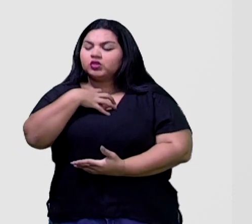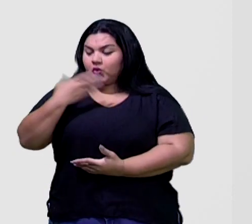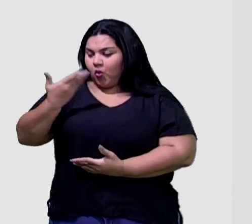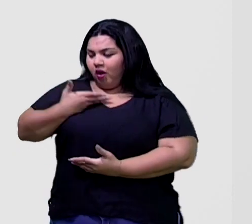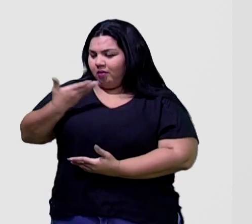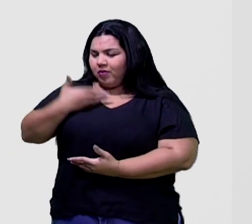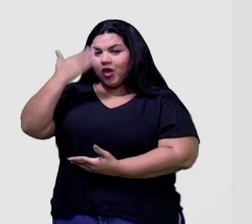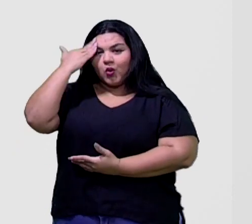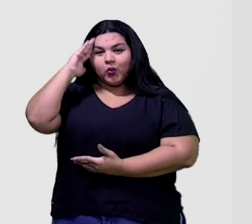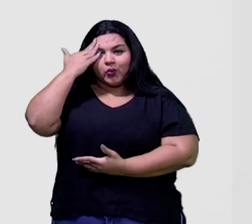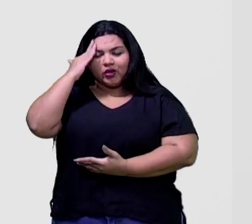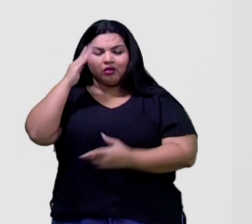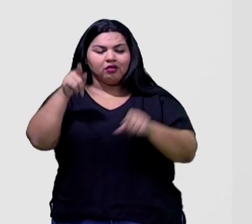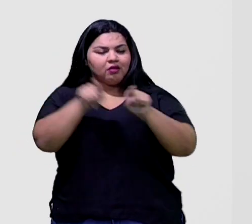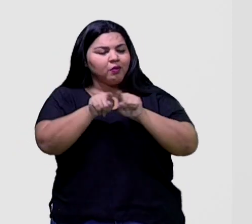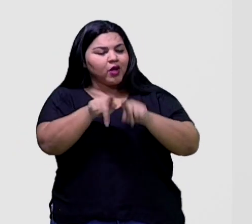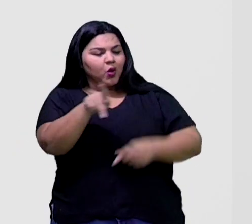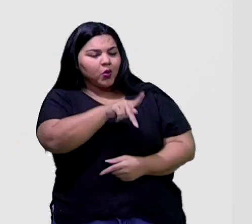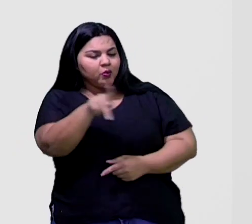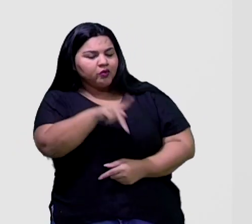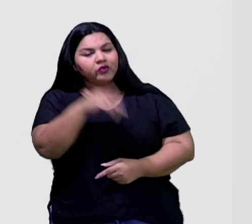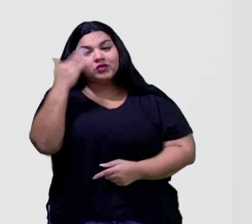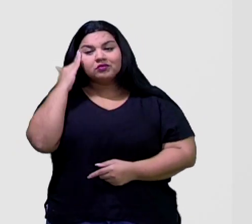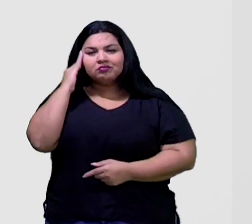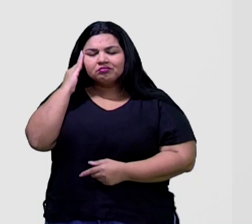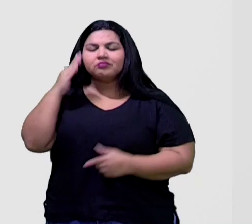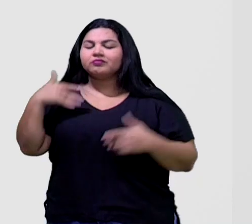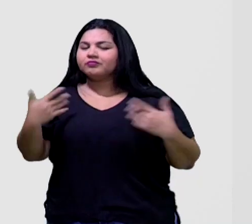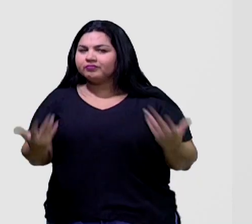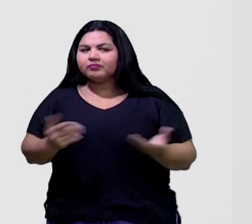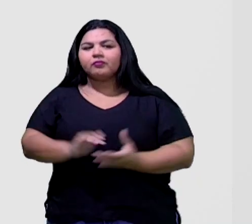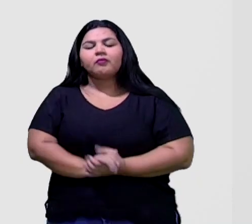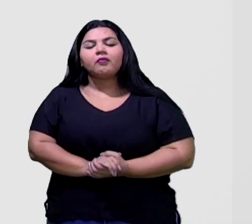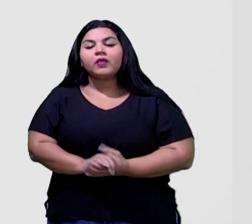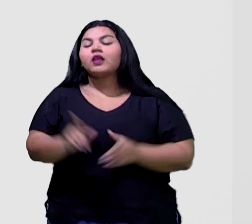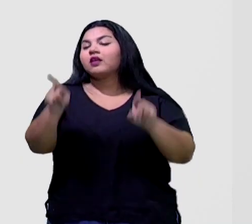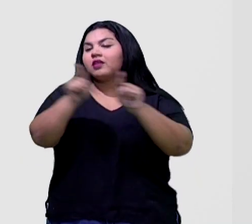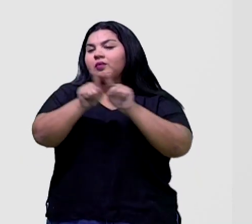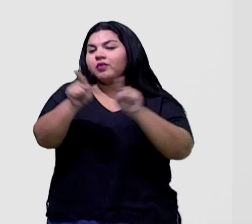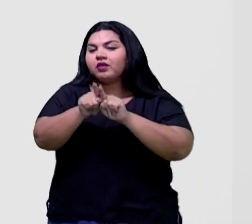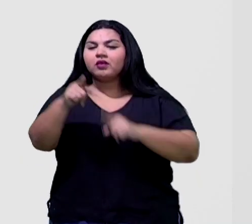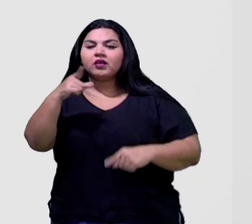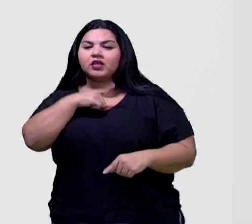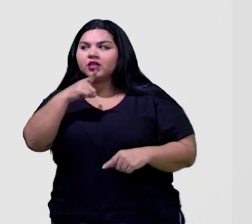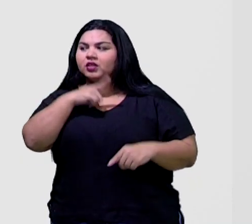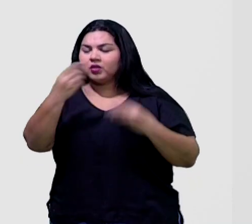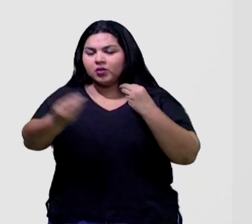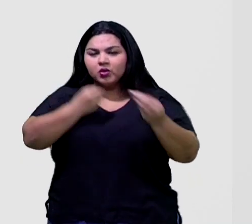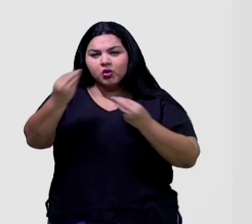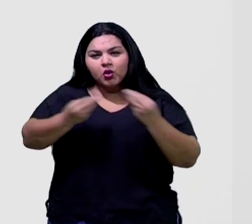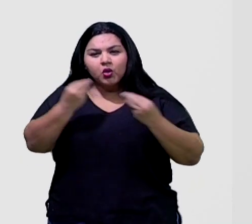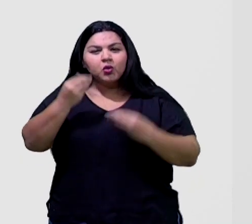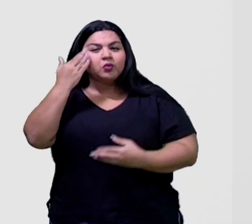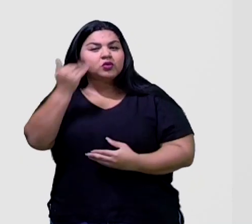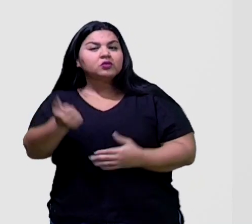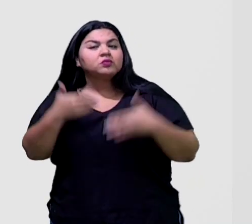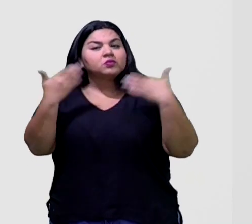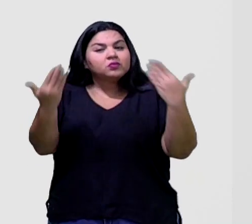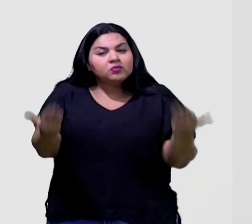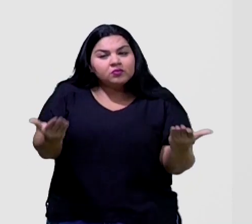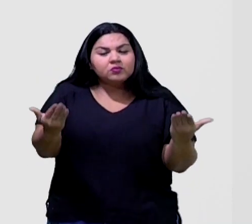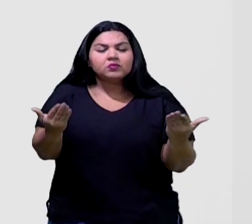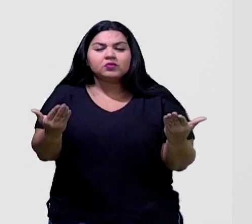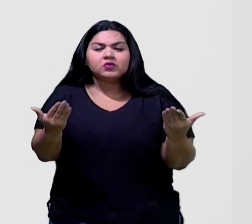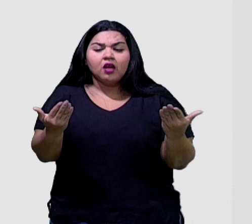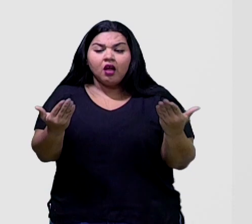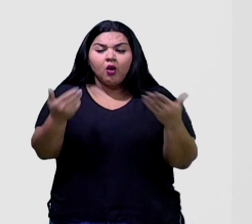entenda, em que o professor entenda, tá bom? Também temos, olha só, como identificar os perfis, os dispositivos e